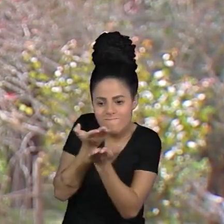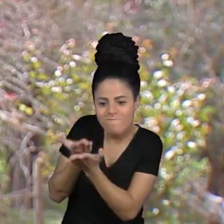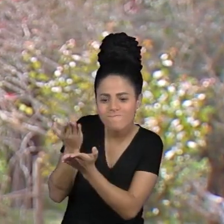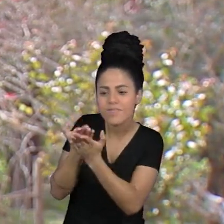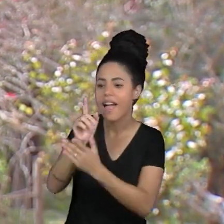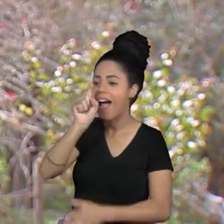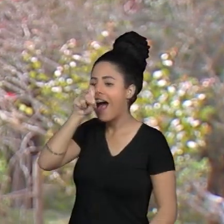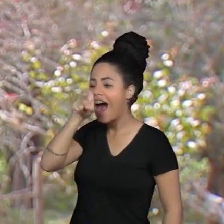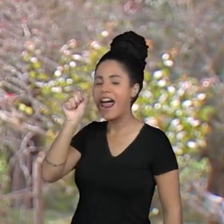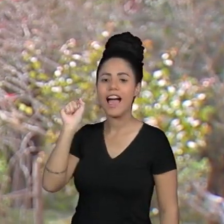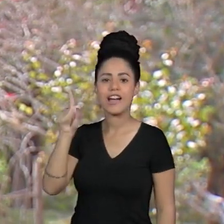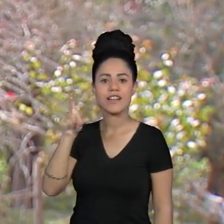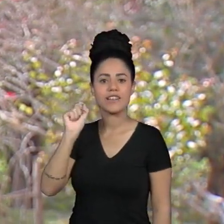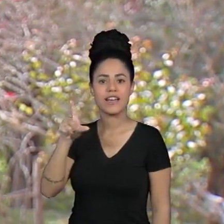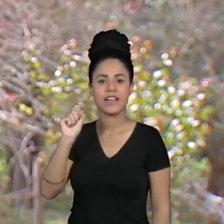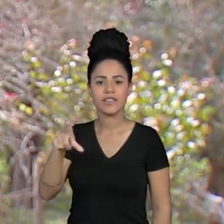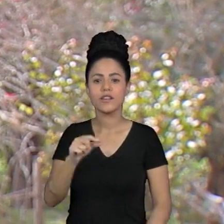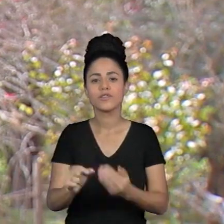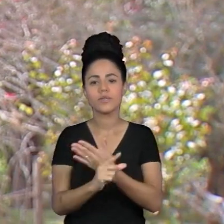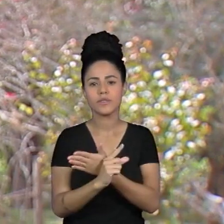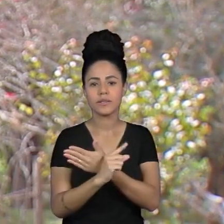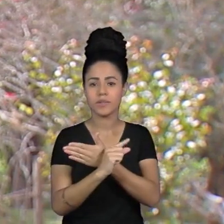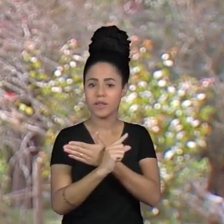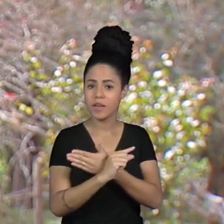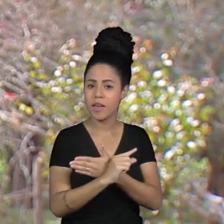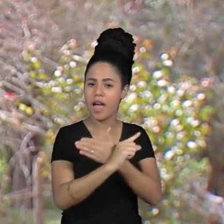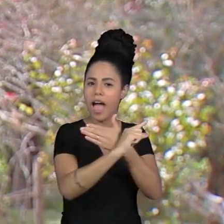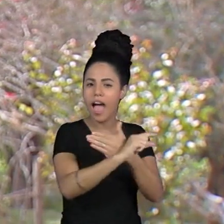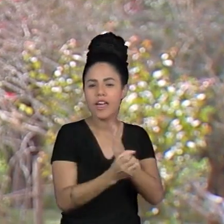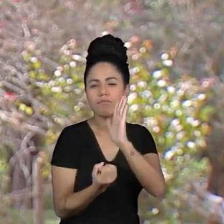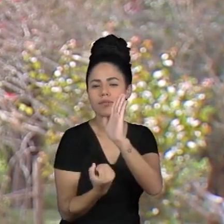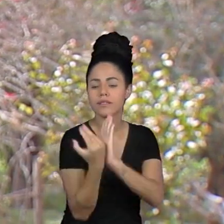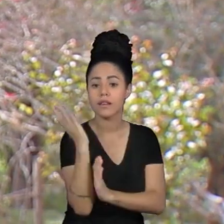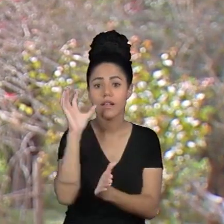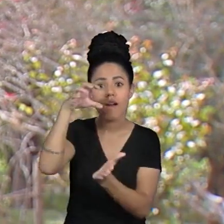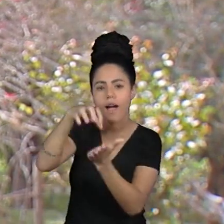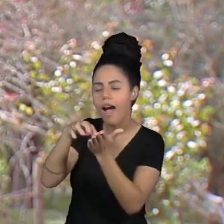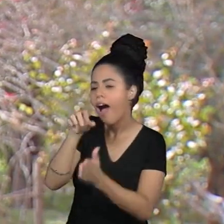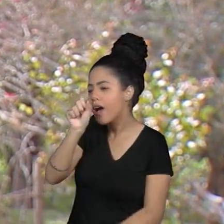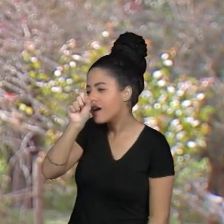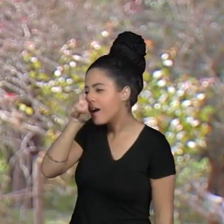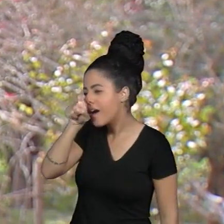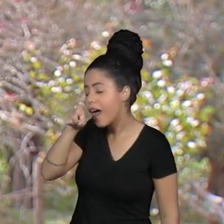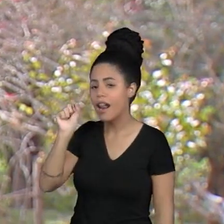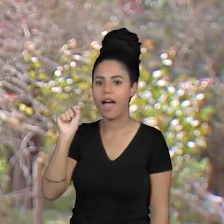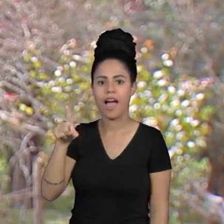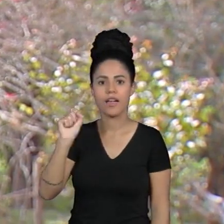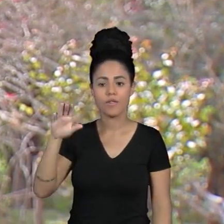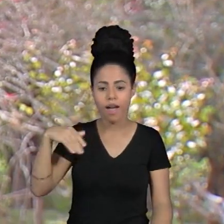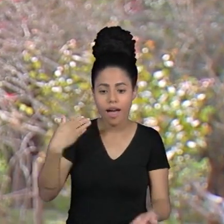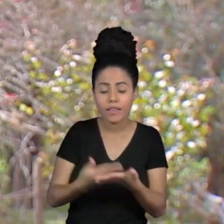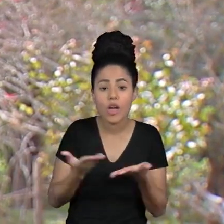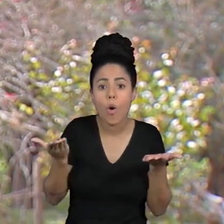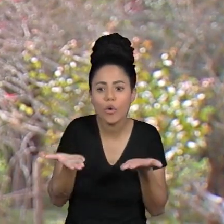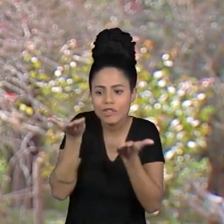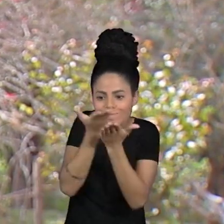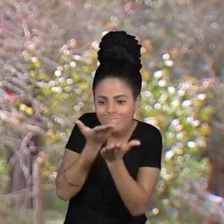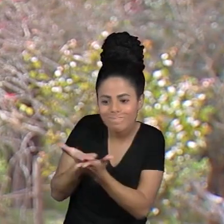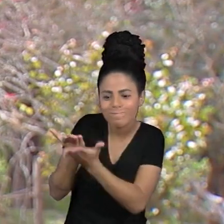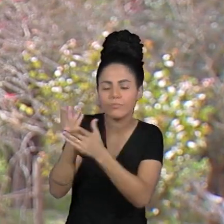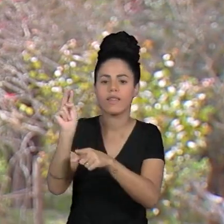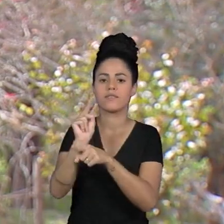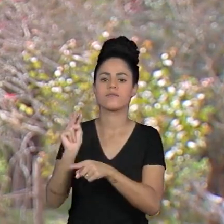araras azuis no Pantanal Depois criou o Instituto Arara Azul e até hoje se dedica a